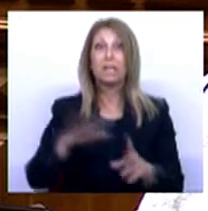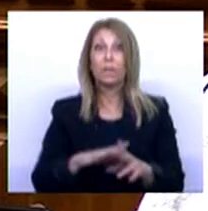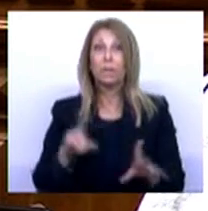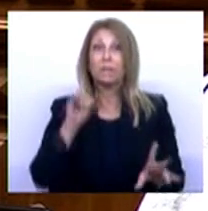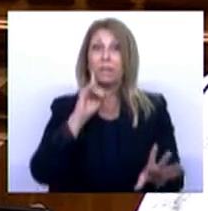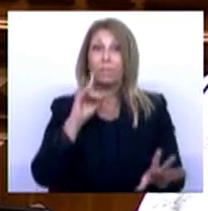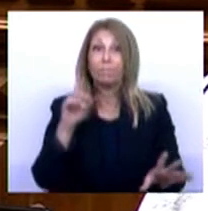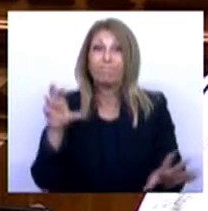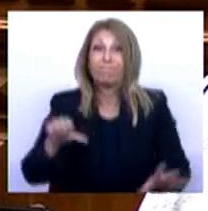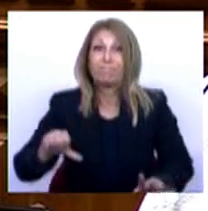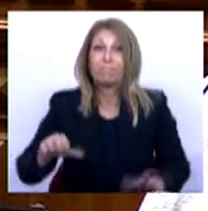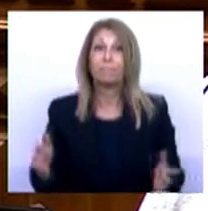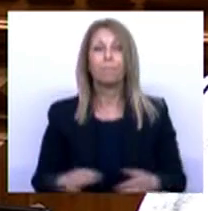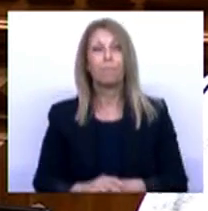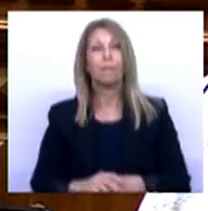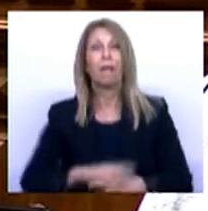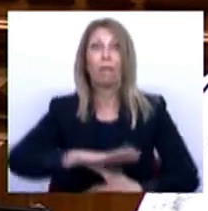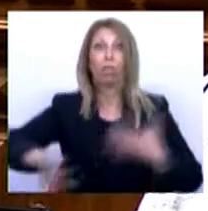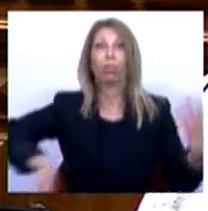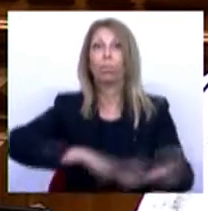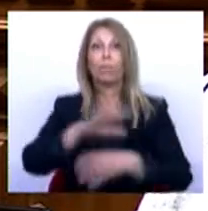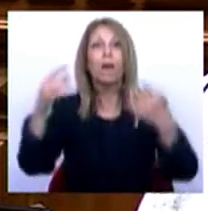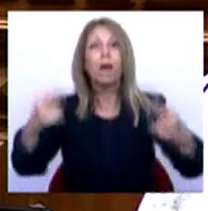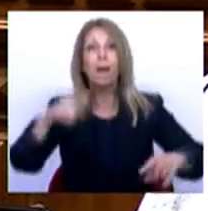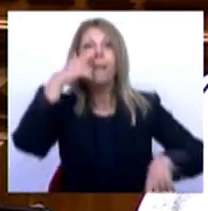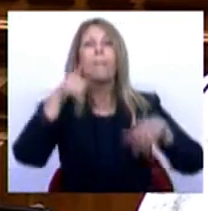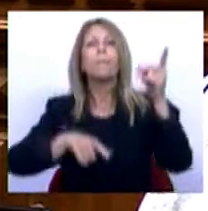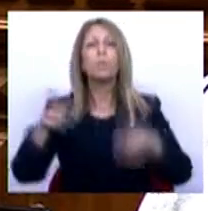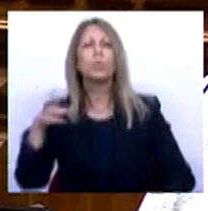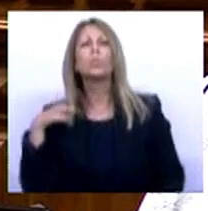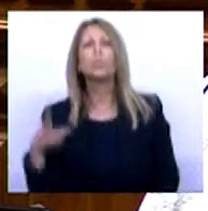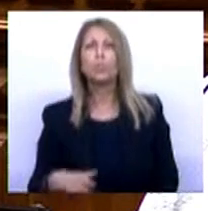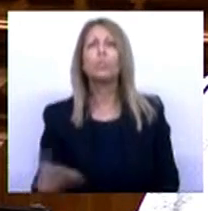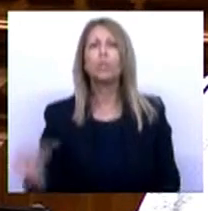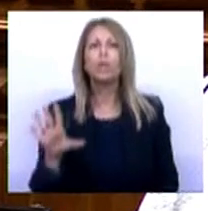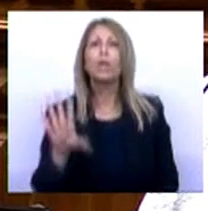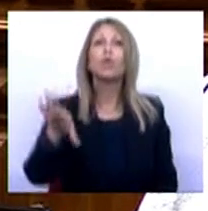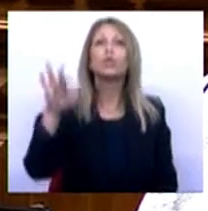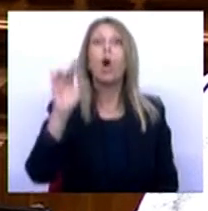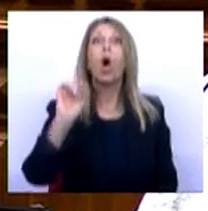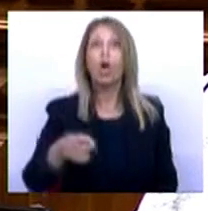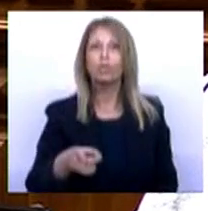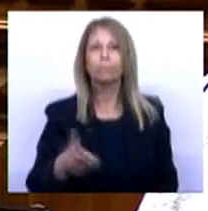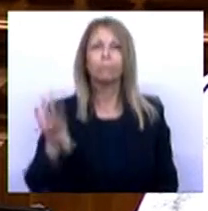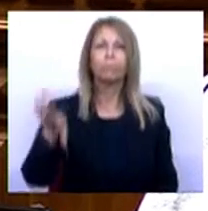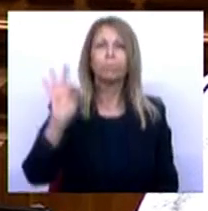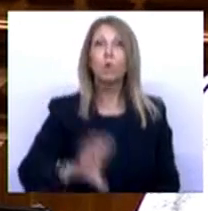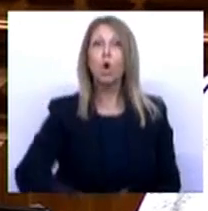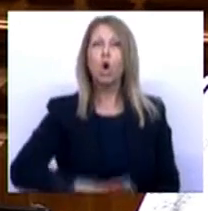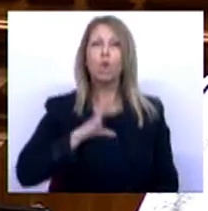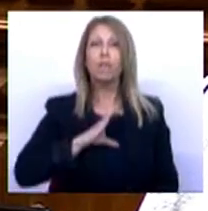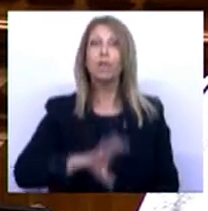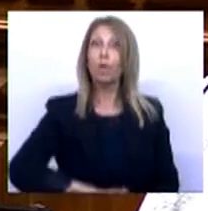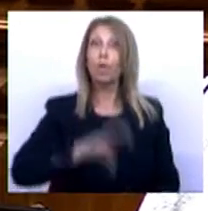a turbulência, os portugueses escolheram a confiança. A confiança numa